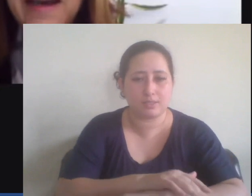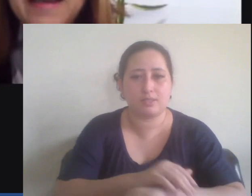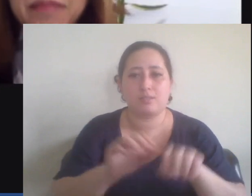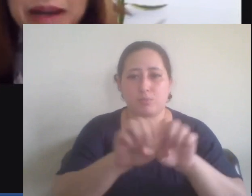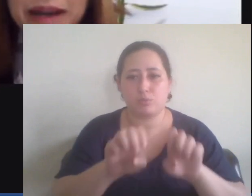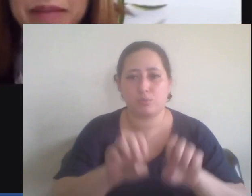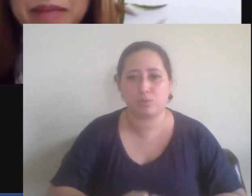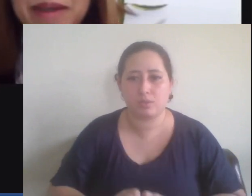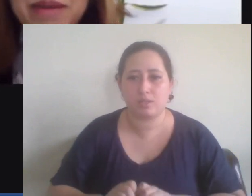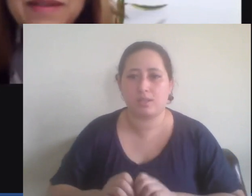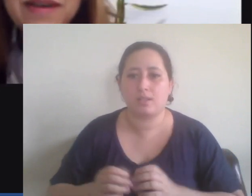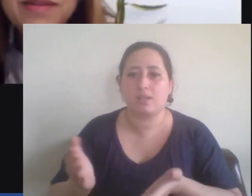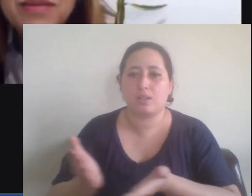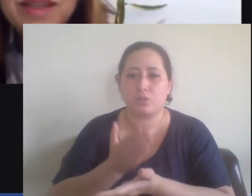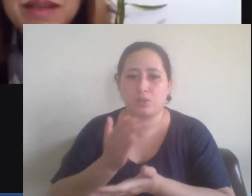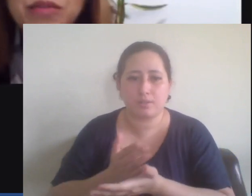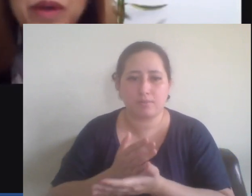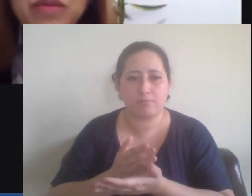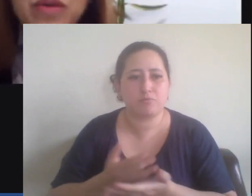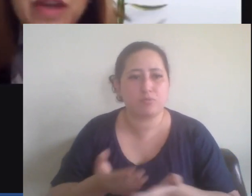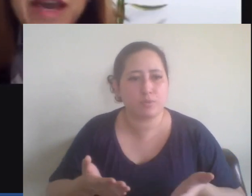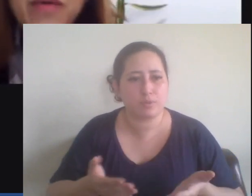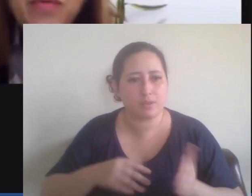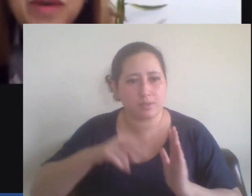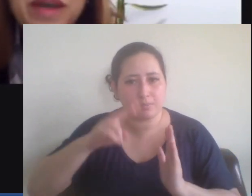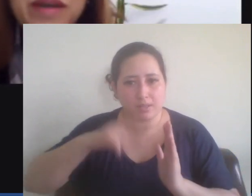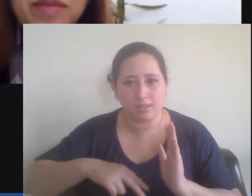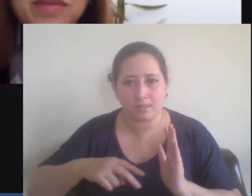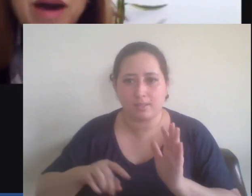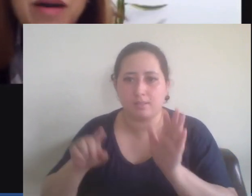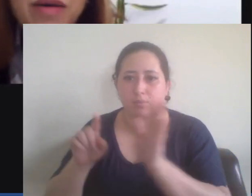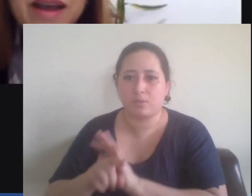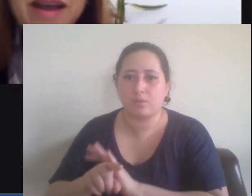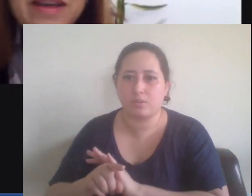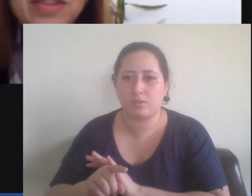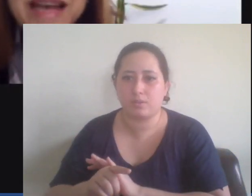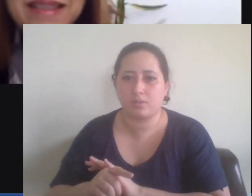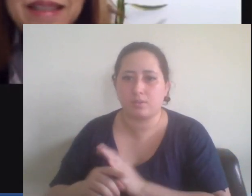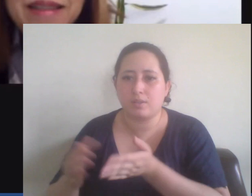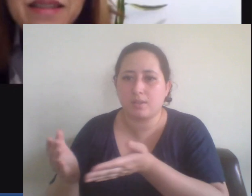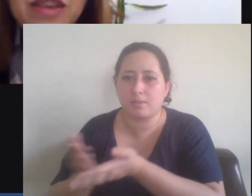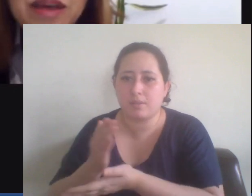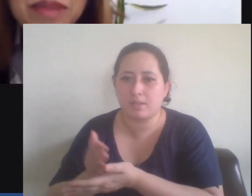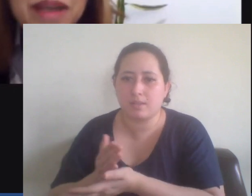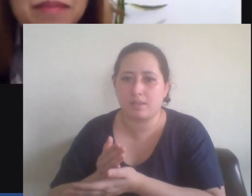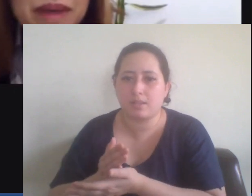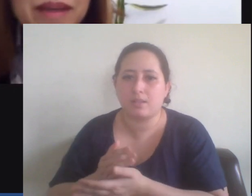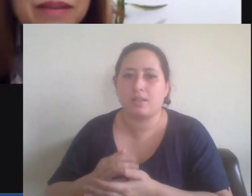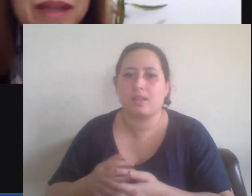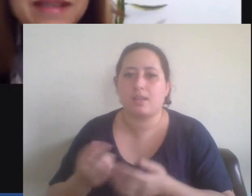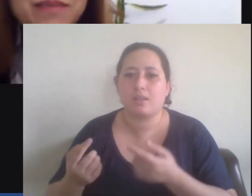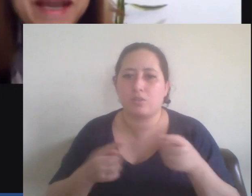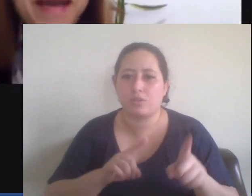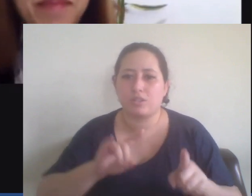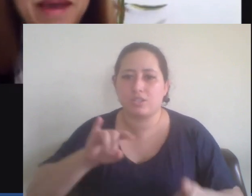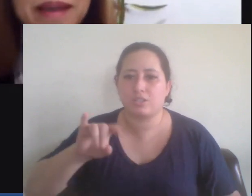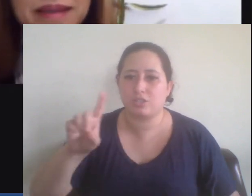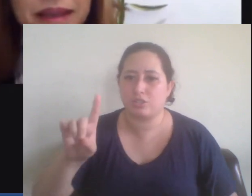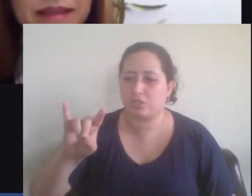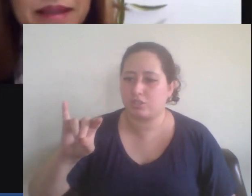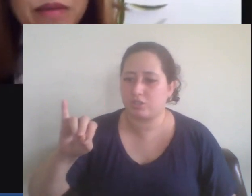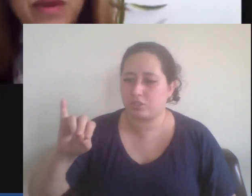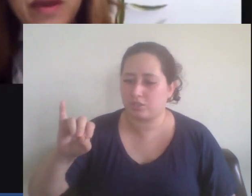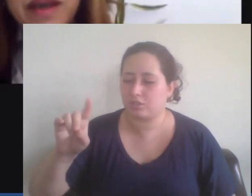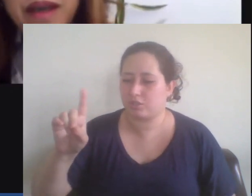de ler para a nossa estudante que perguntou que é o pequeno manual antirracista de Jamila Ribeiro que explica